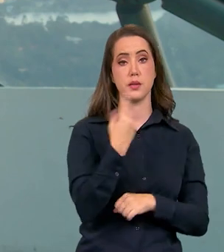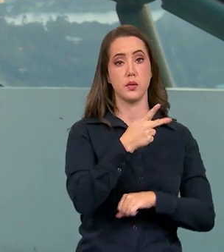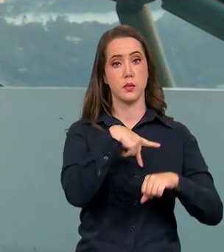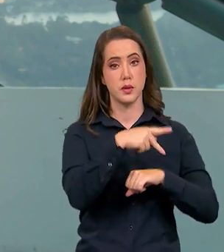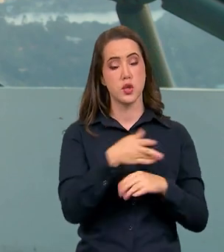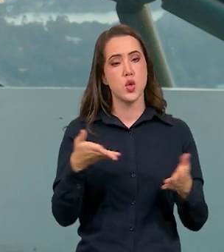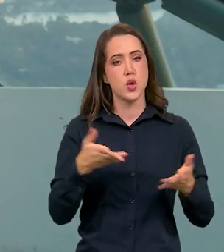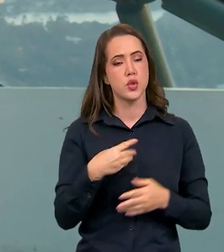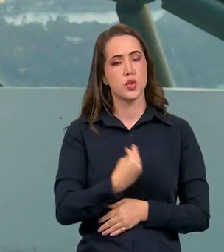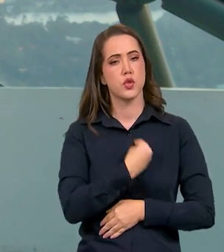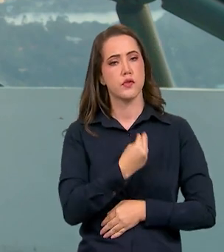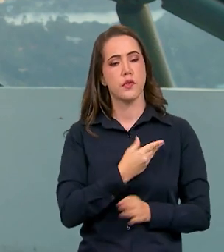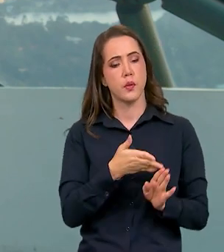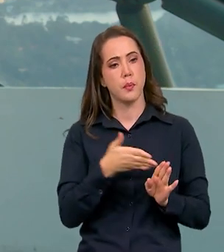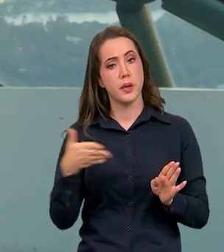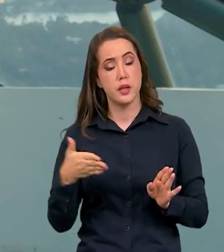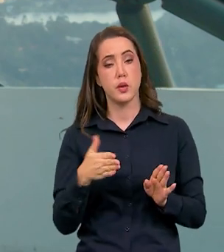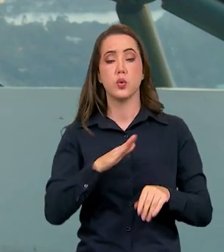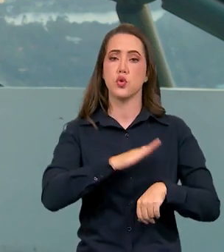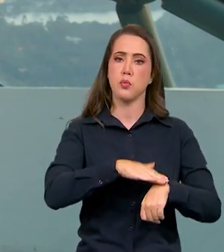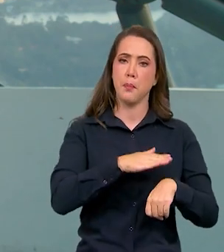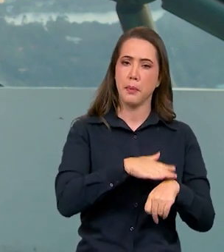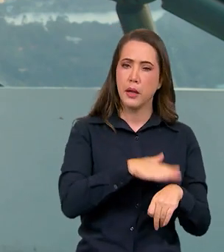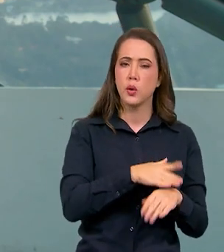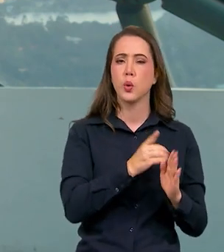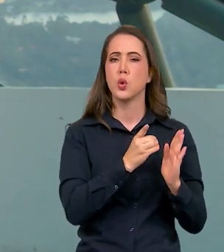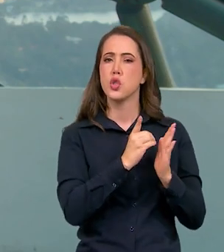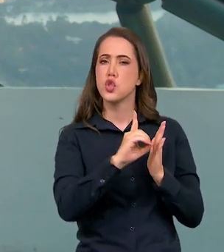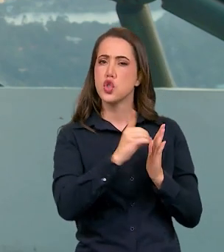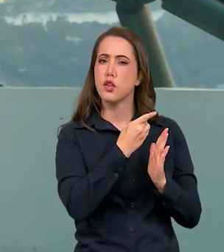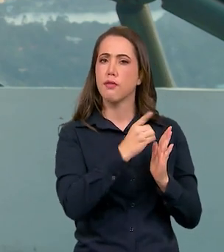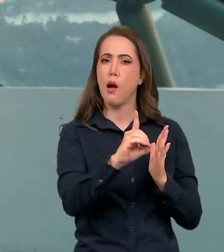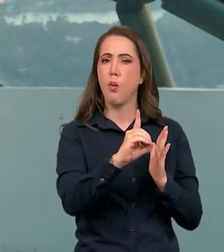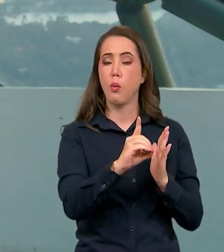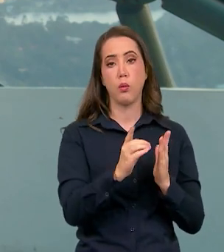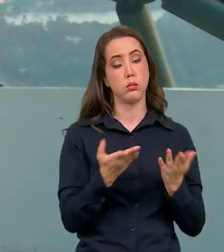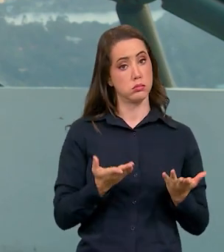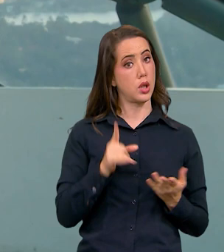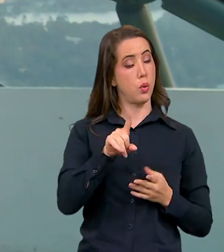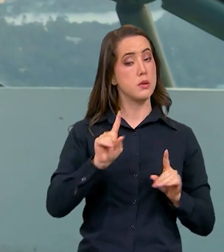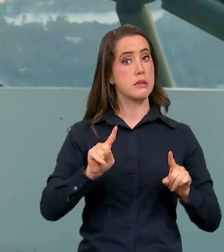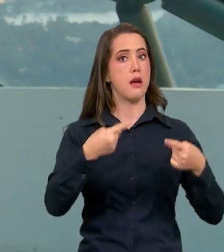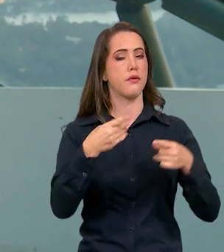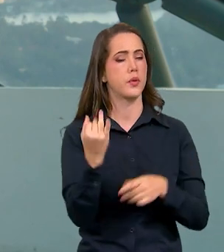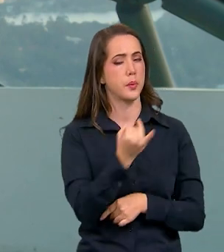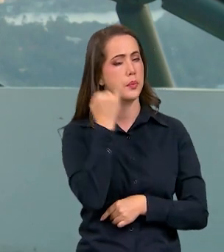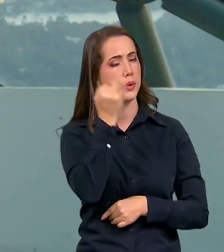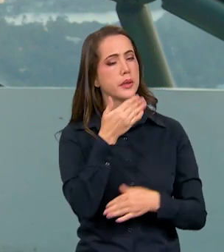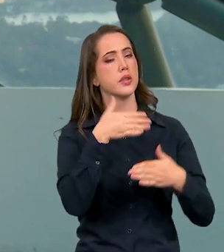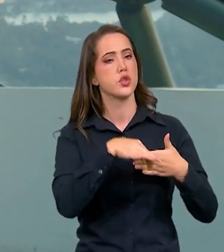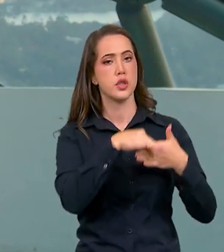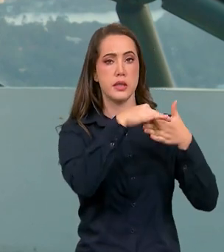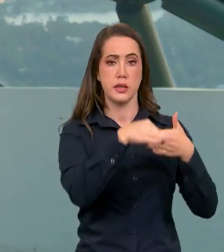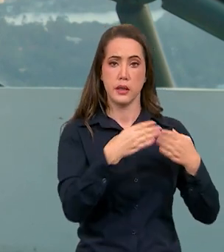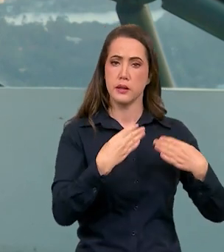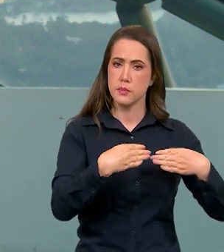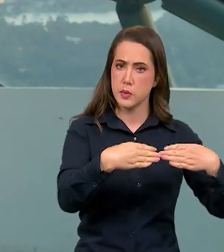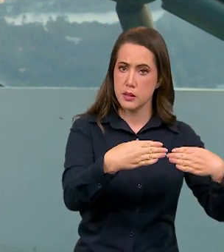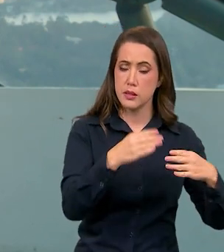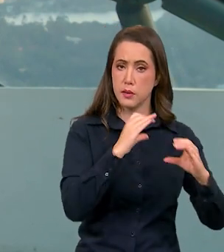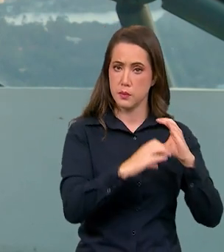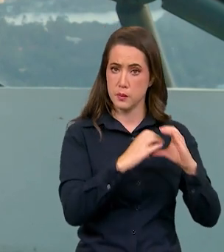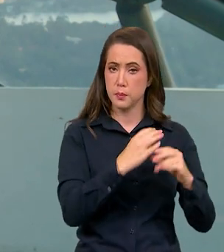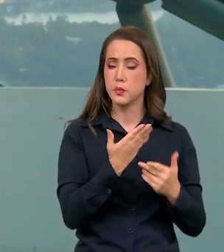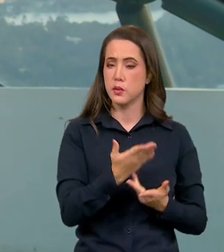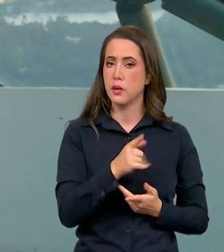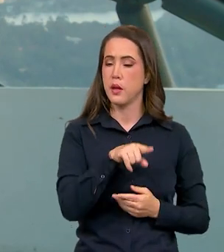momento do mundo digital, né? Eu acho que é esse o grande desafio que nós temos à frente dessa pasta tão importante. É